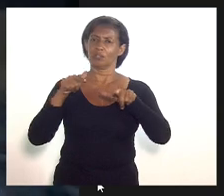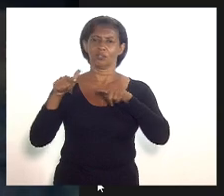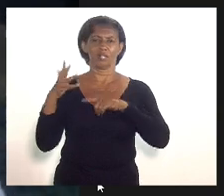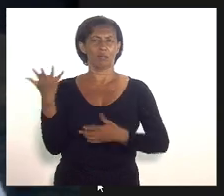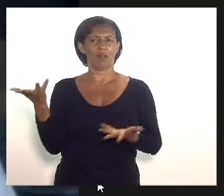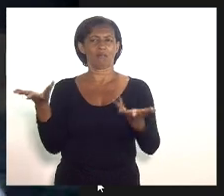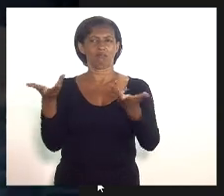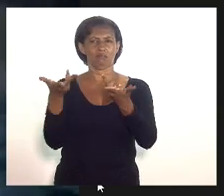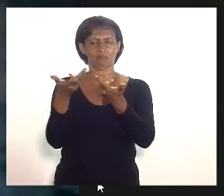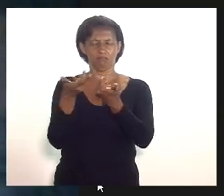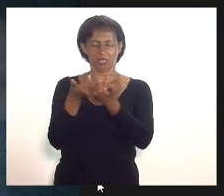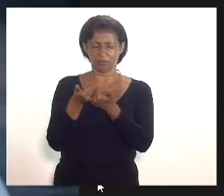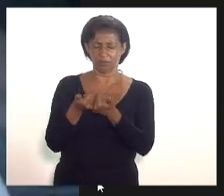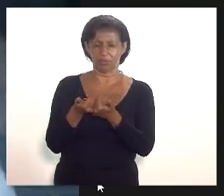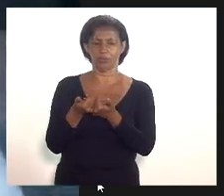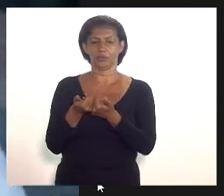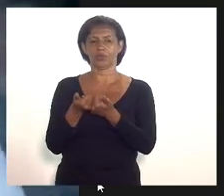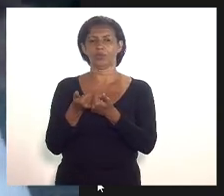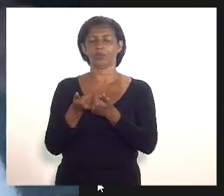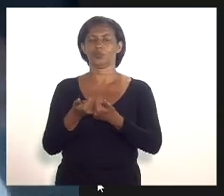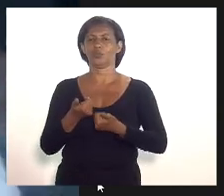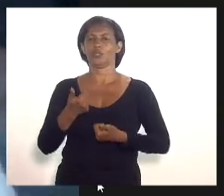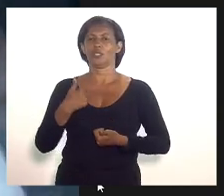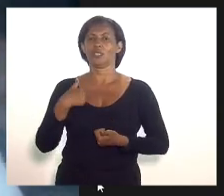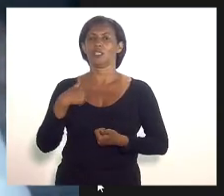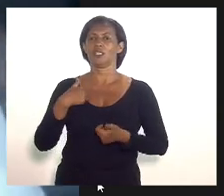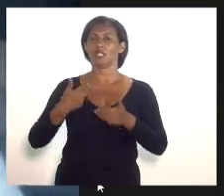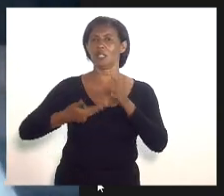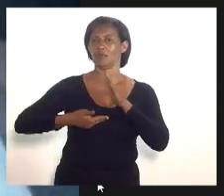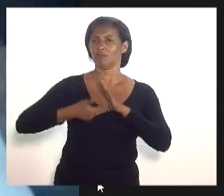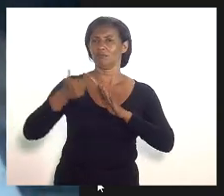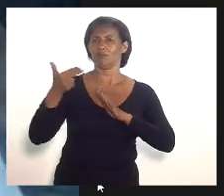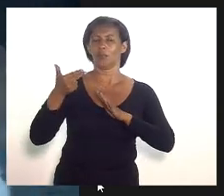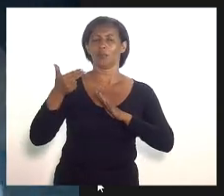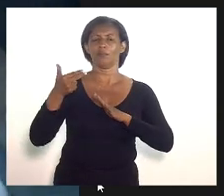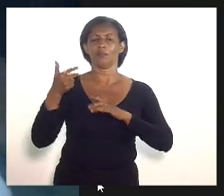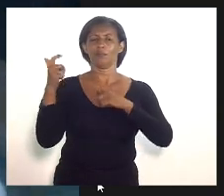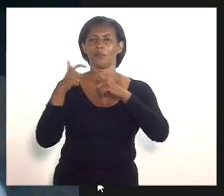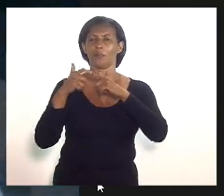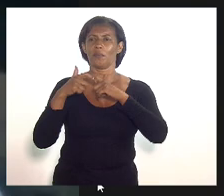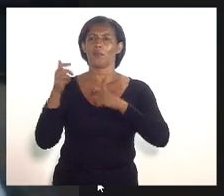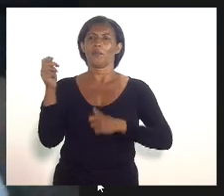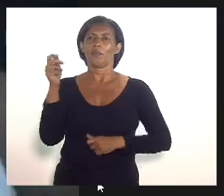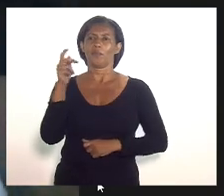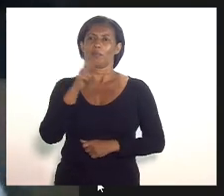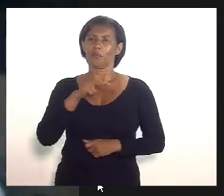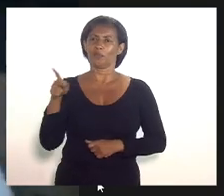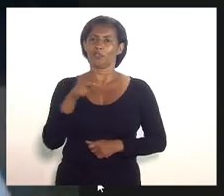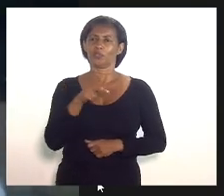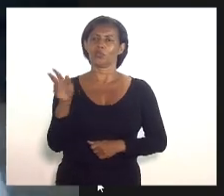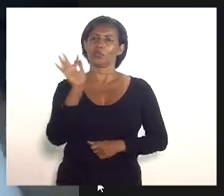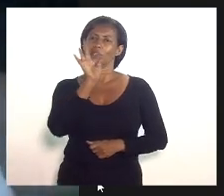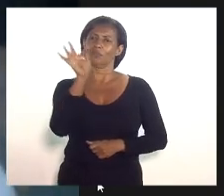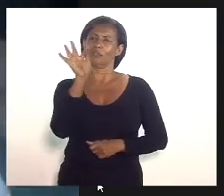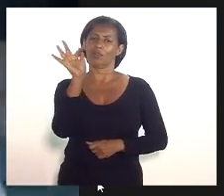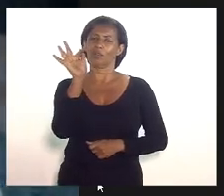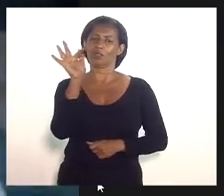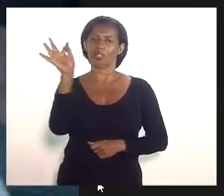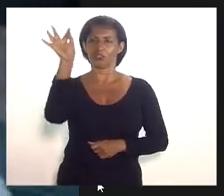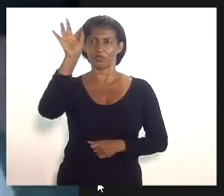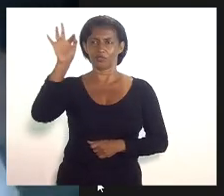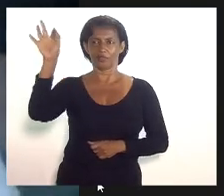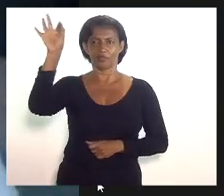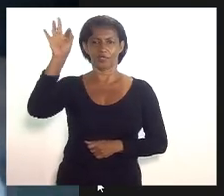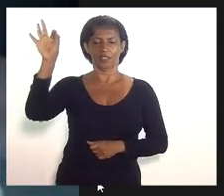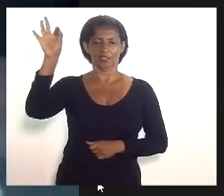Municipal e que é um neurocirurgião orgulhoso professor da Universidade Federal do Estado